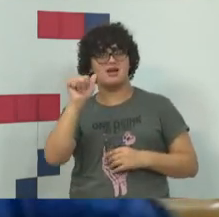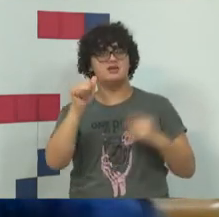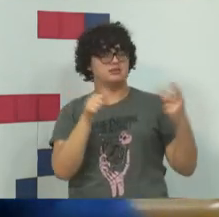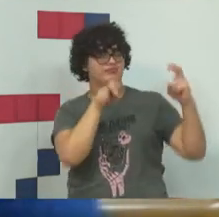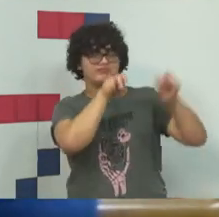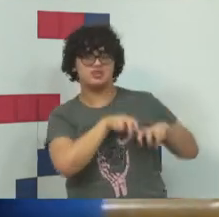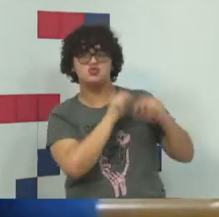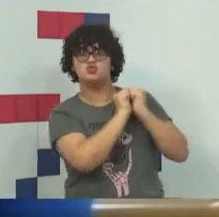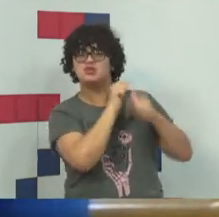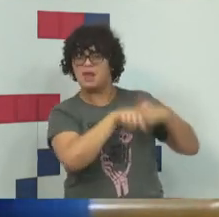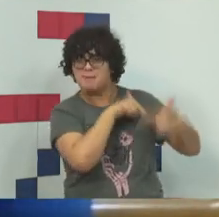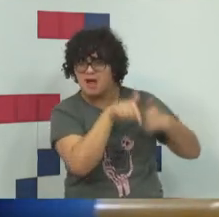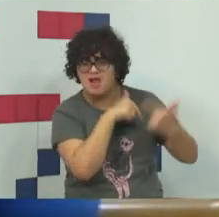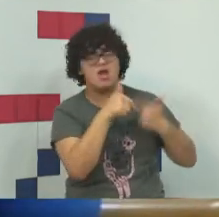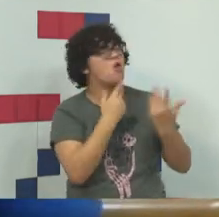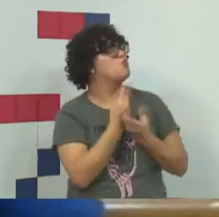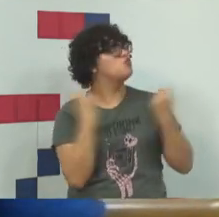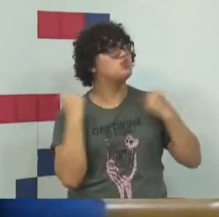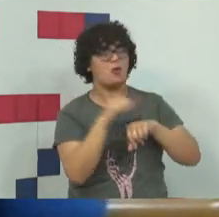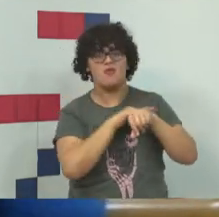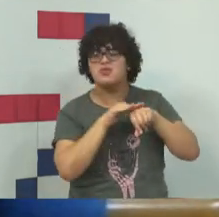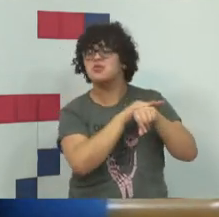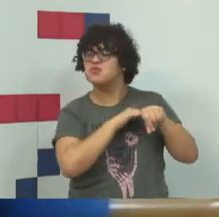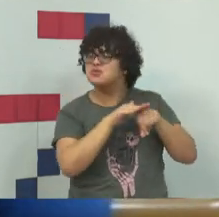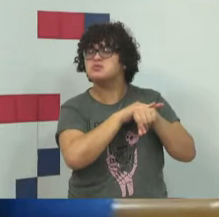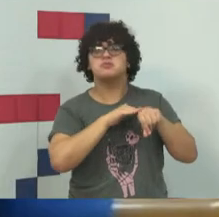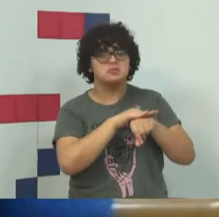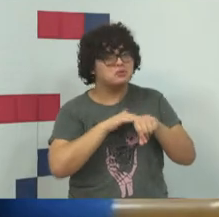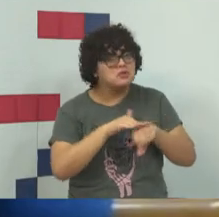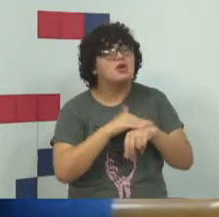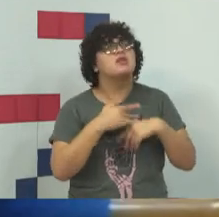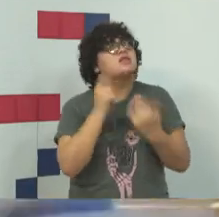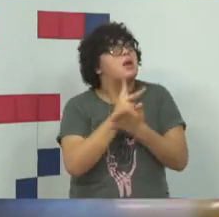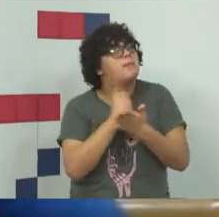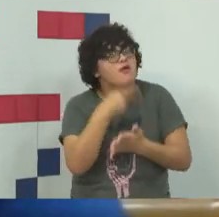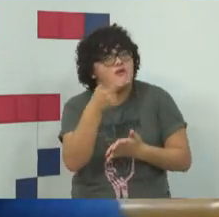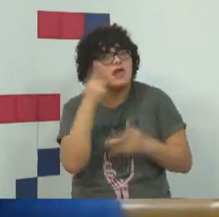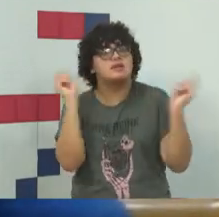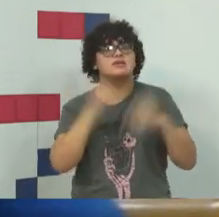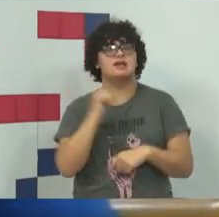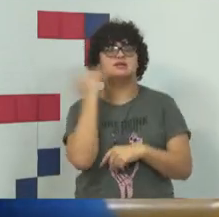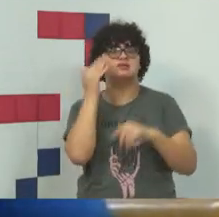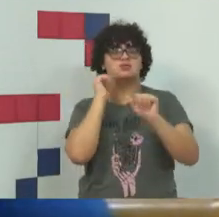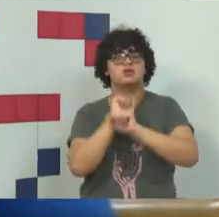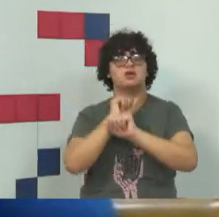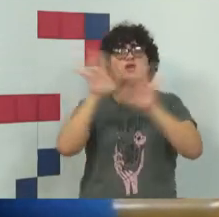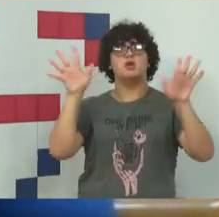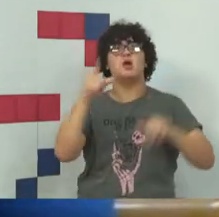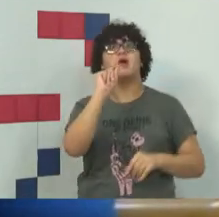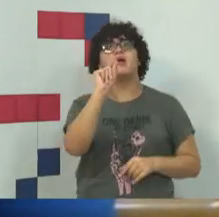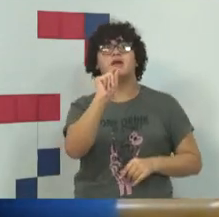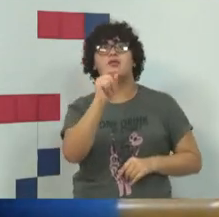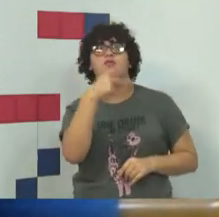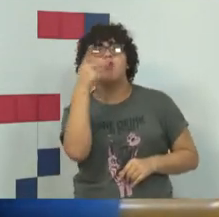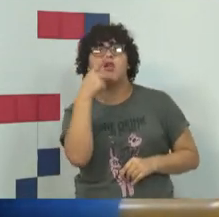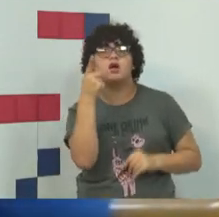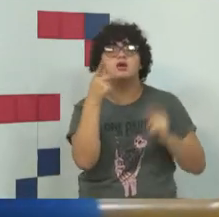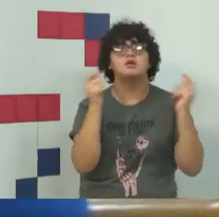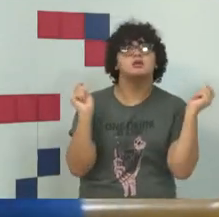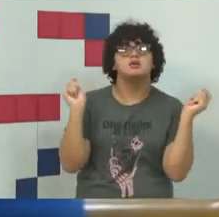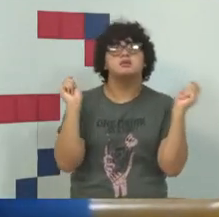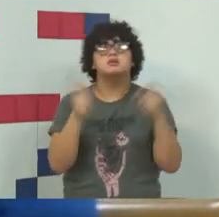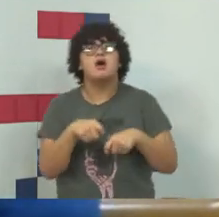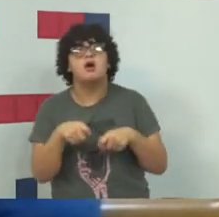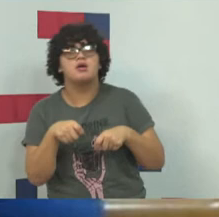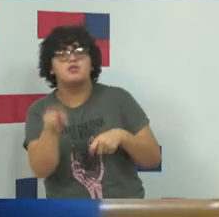conversa bastante sobre isso, e ela fala sempre que, se eu entendi bem, né, ela diz que, para você